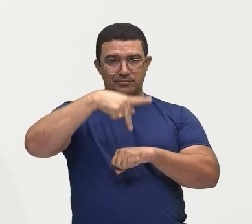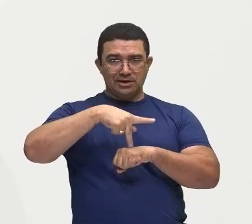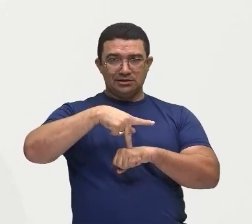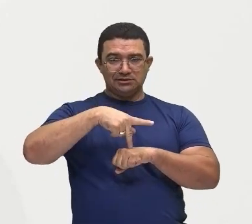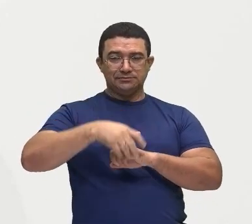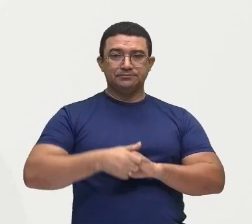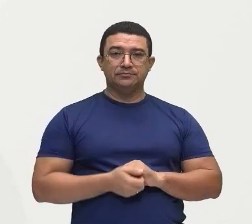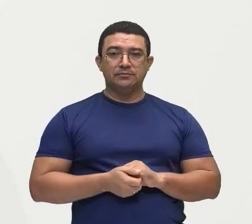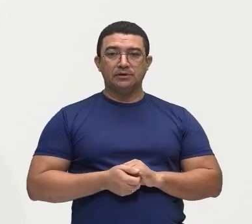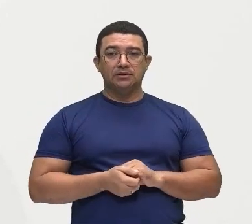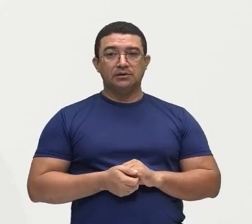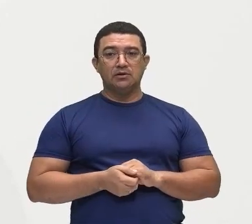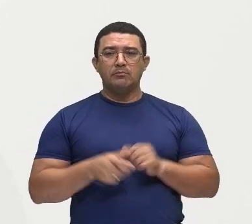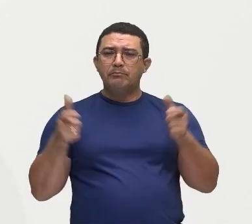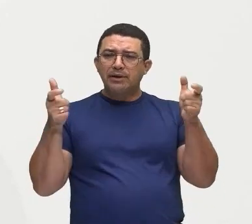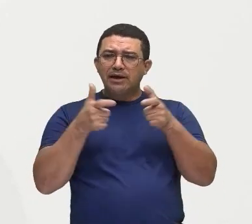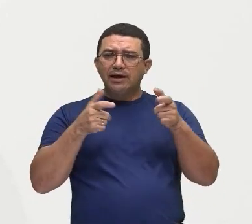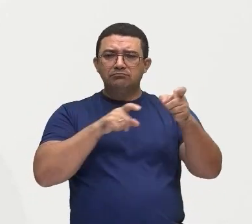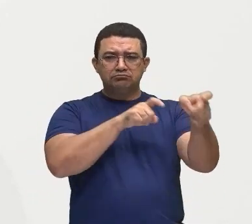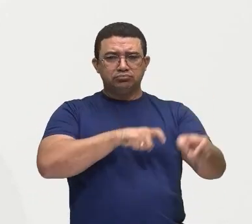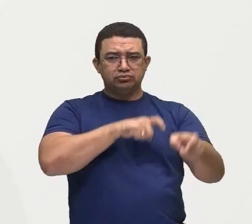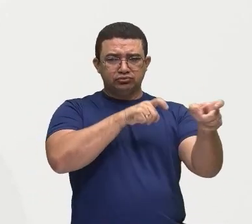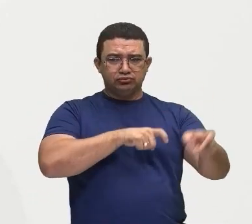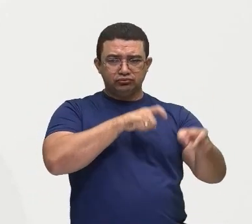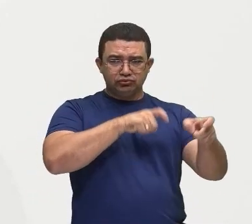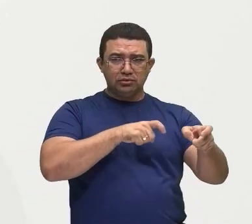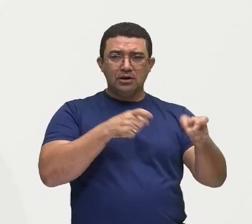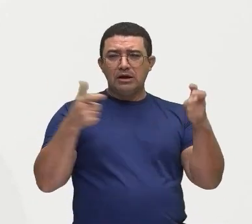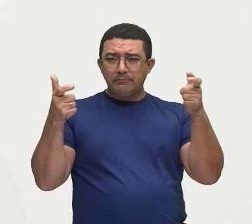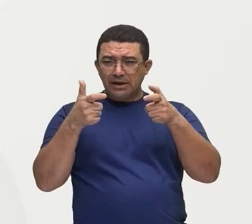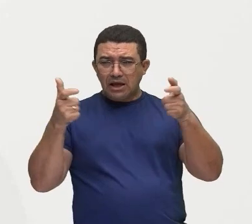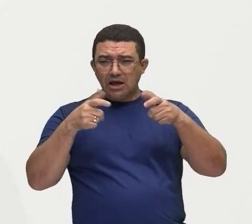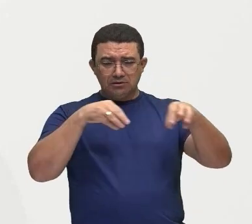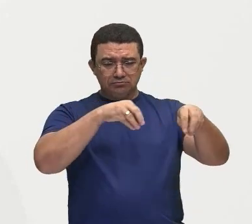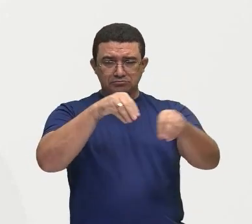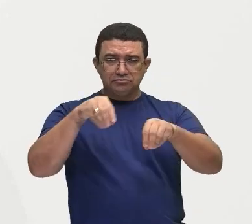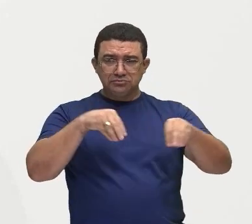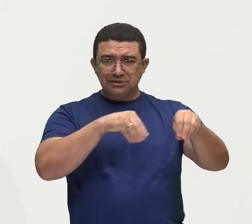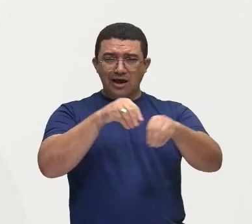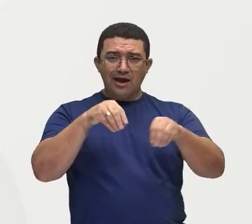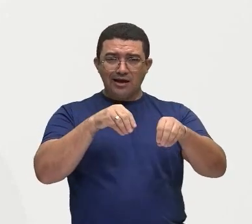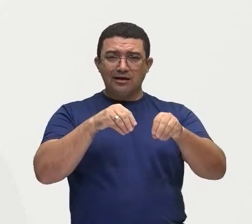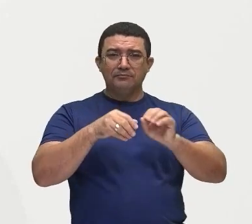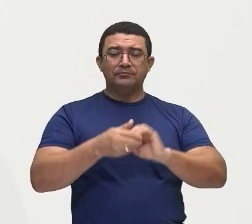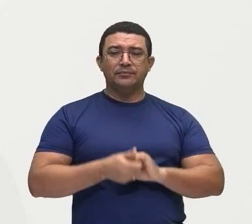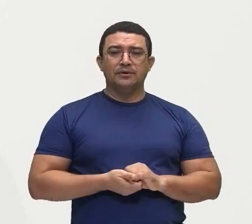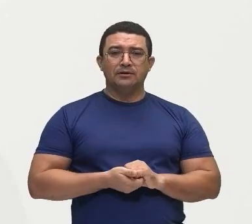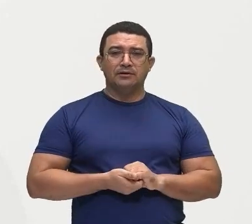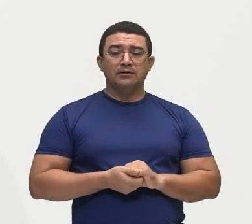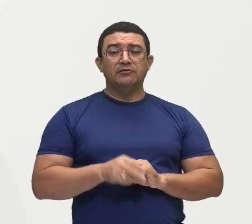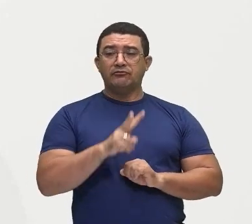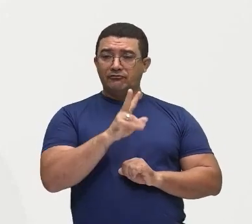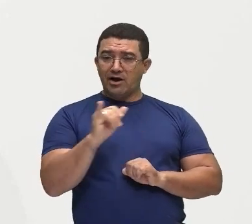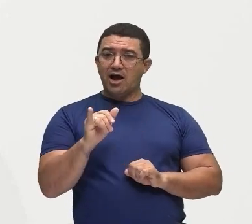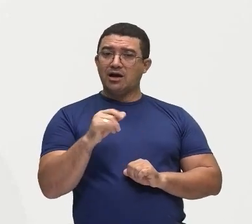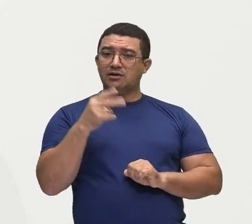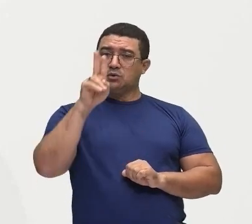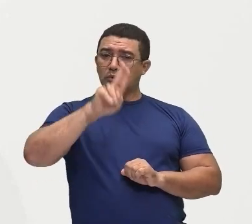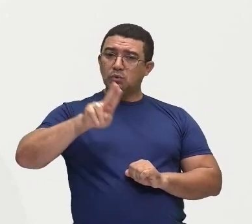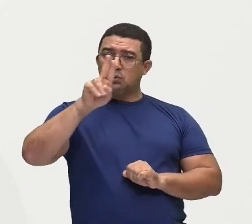esses pequenos agricultores nos seus minifúndios, né? Nessas pequenas propriedades rurais, eles vão utilizar essa